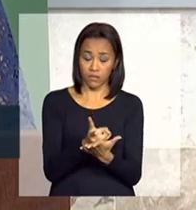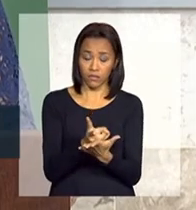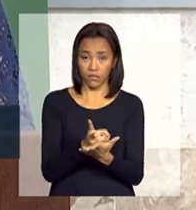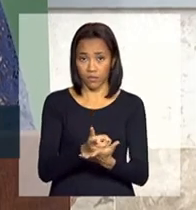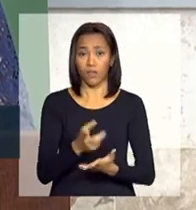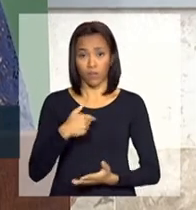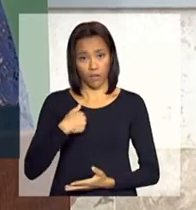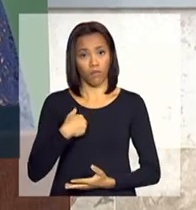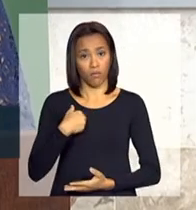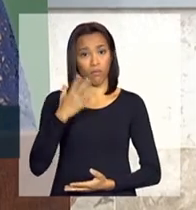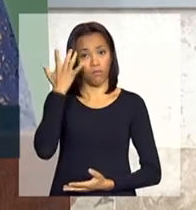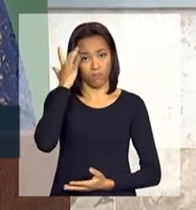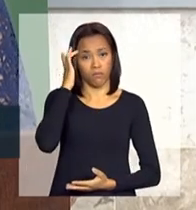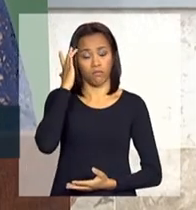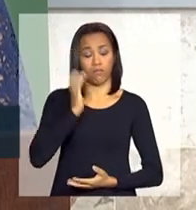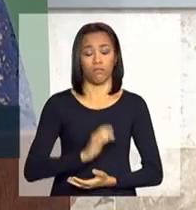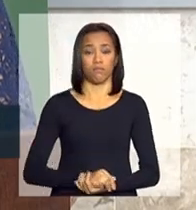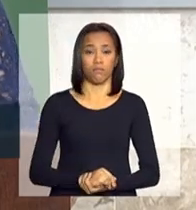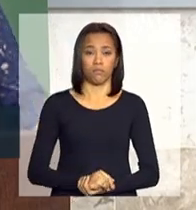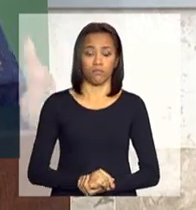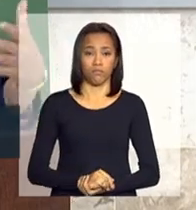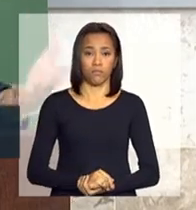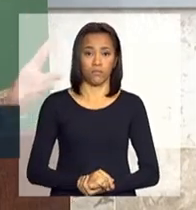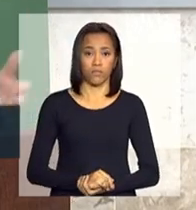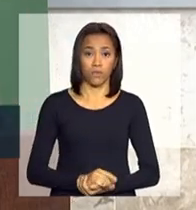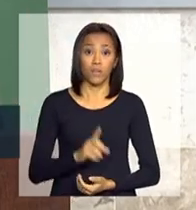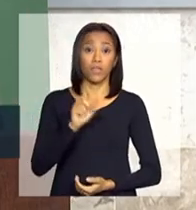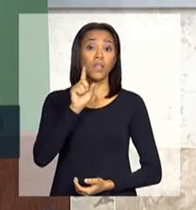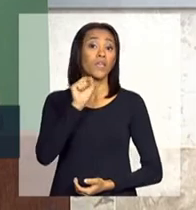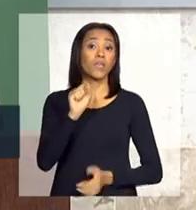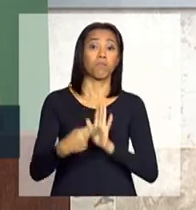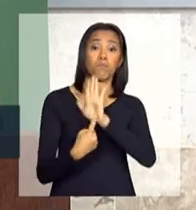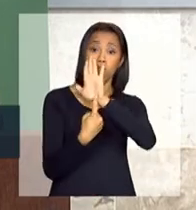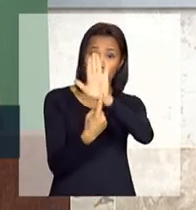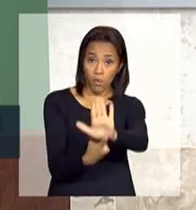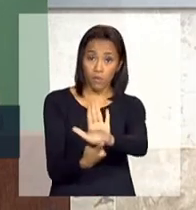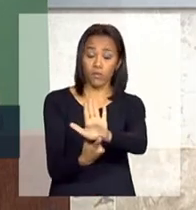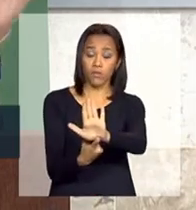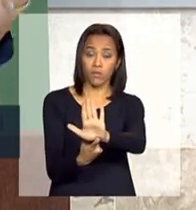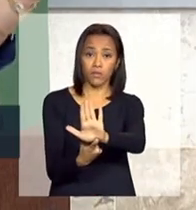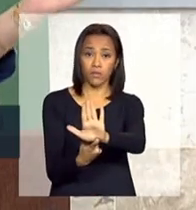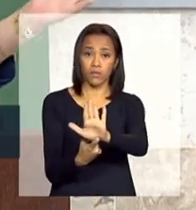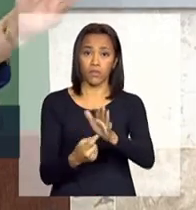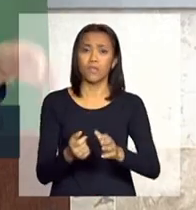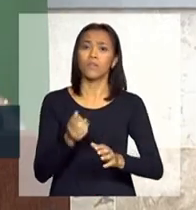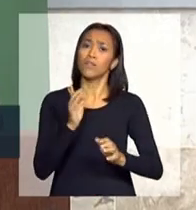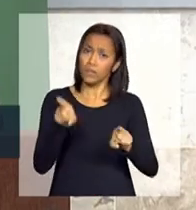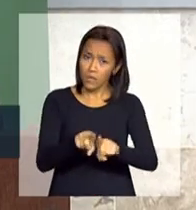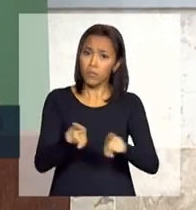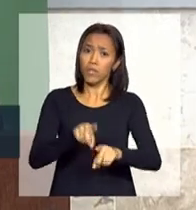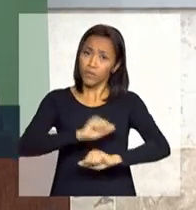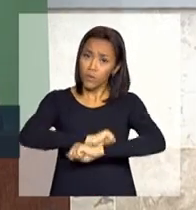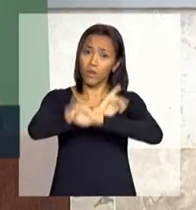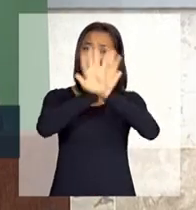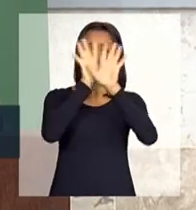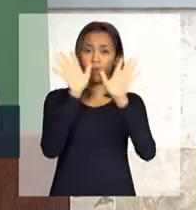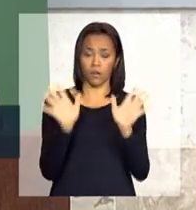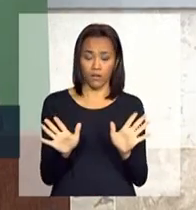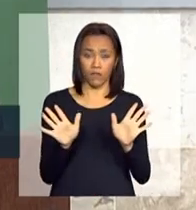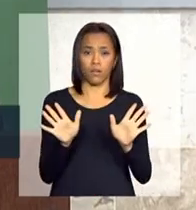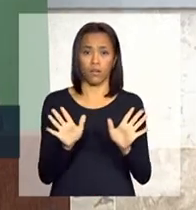eu considero e que mostra, e que ficou claro também na exposição